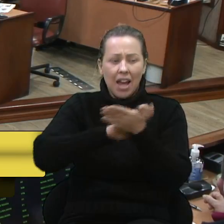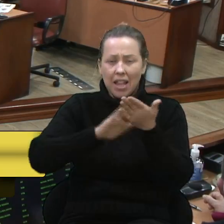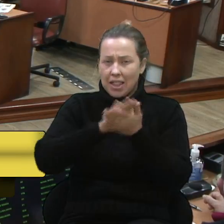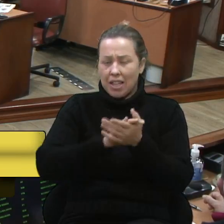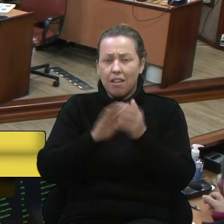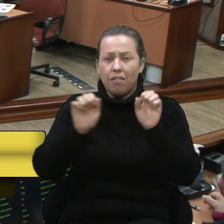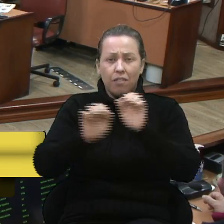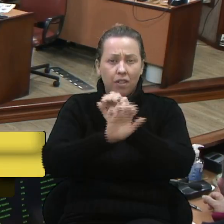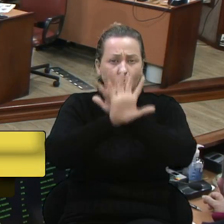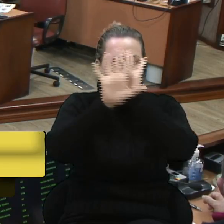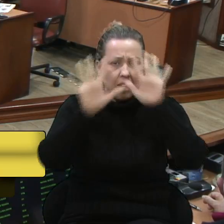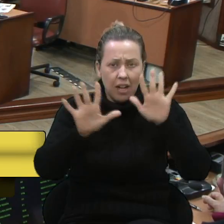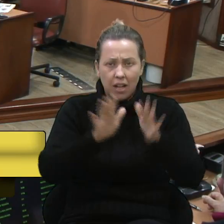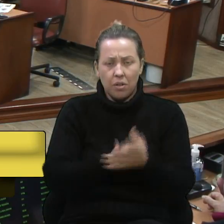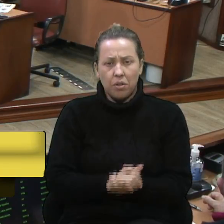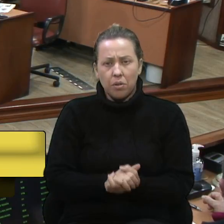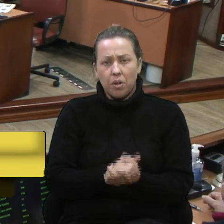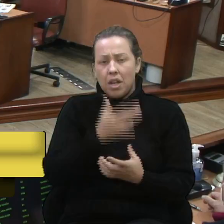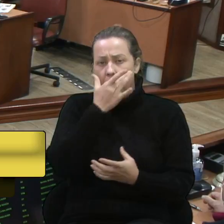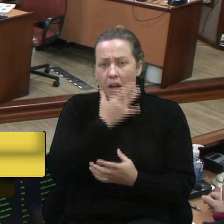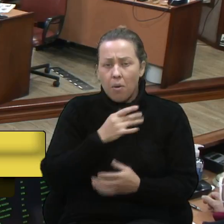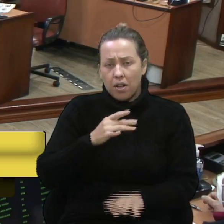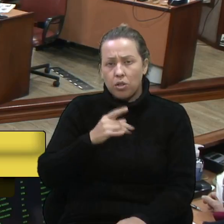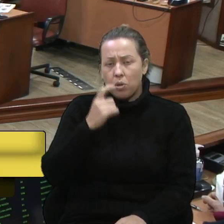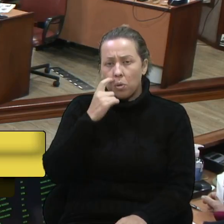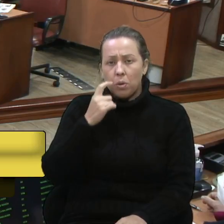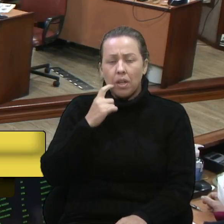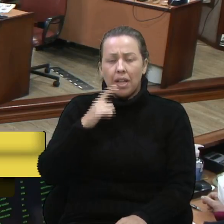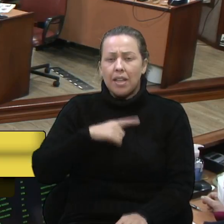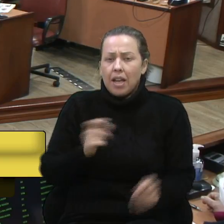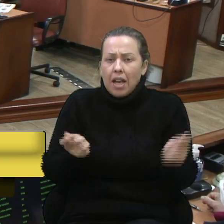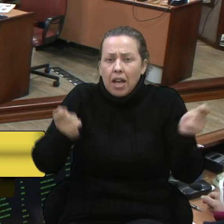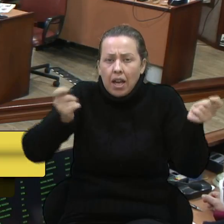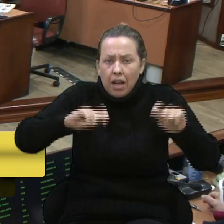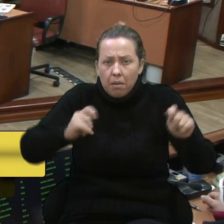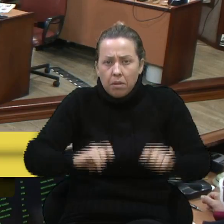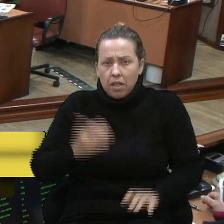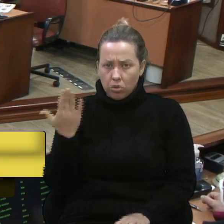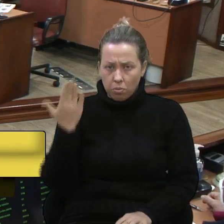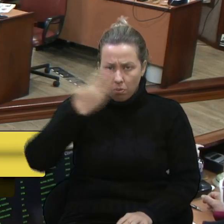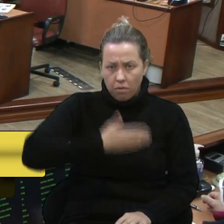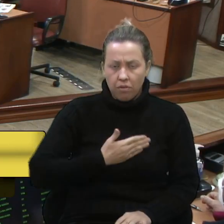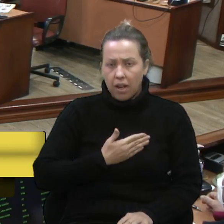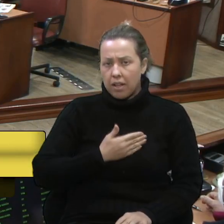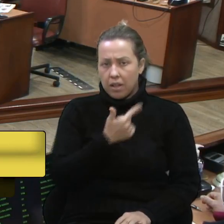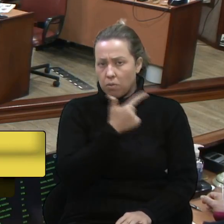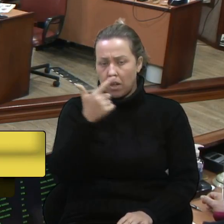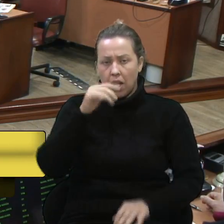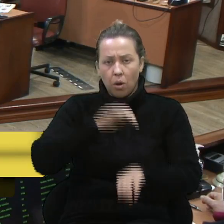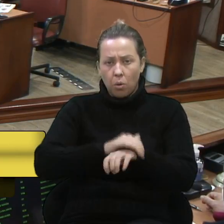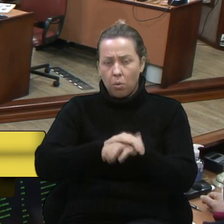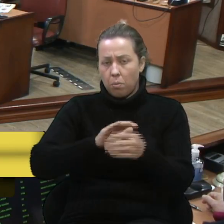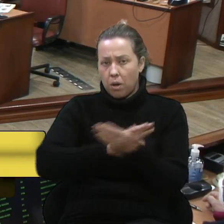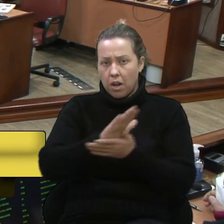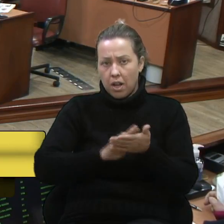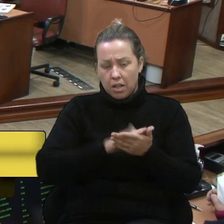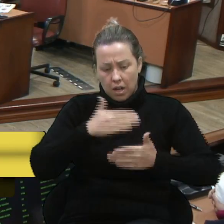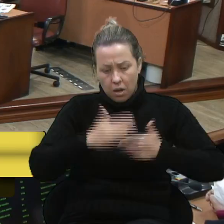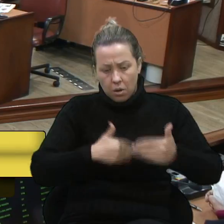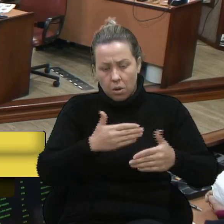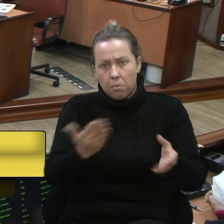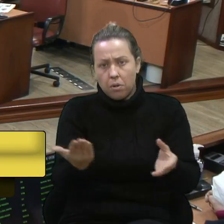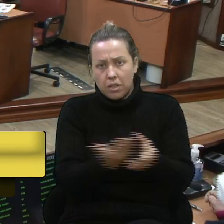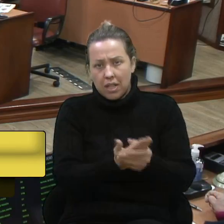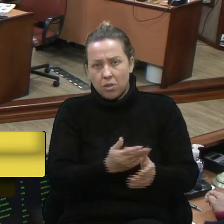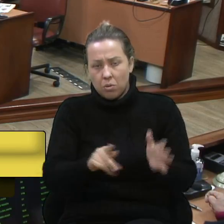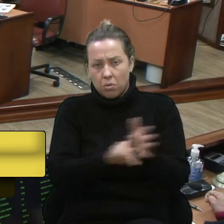Fica bem claro isso. Eu acho que o vereador Wagner tem todas as condições de comprovar a sua inocência durante o processo de ética. Isso aí